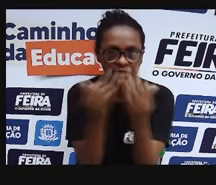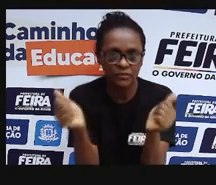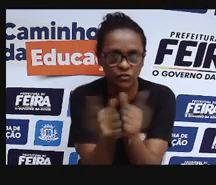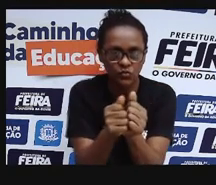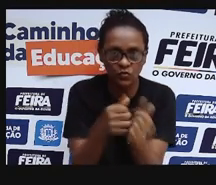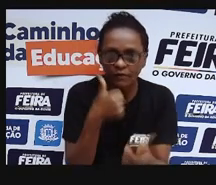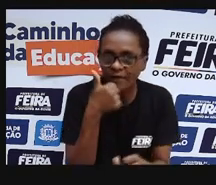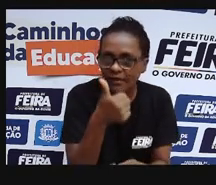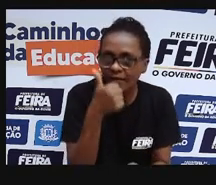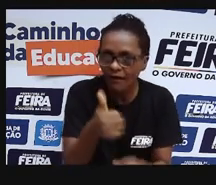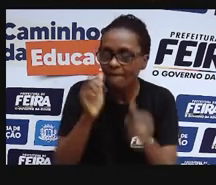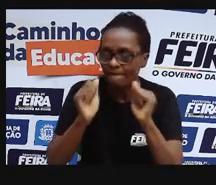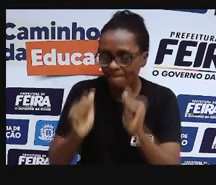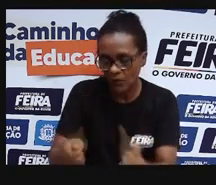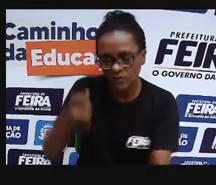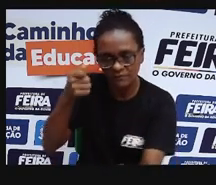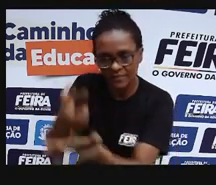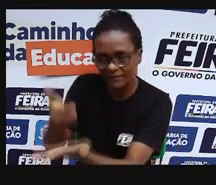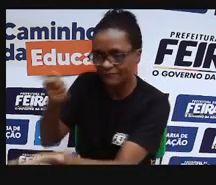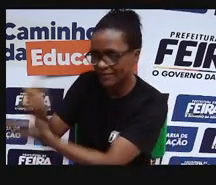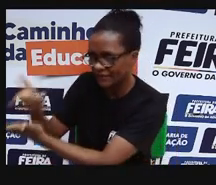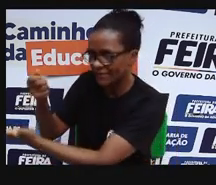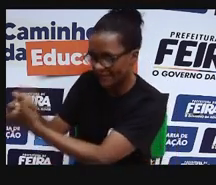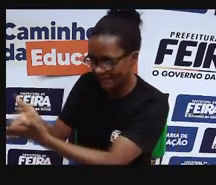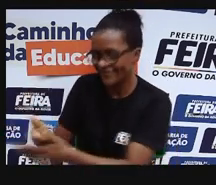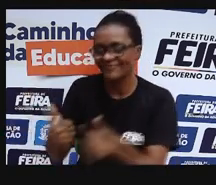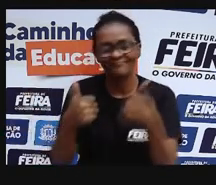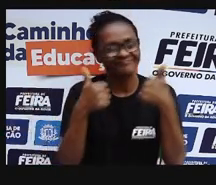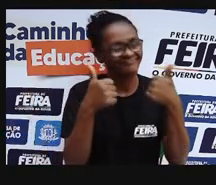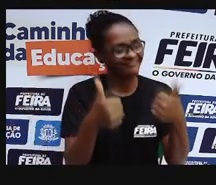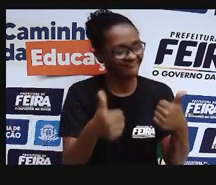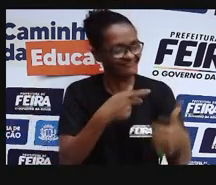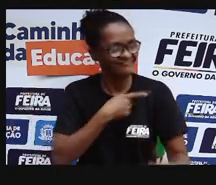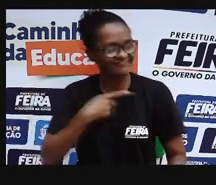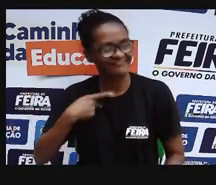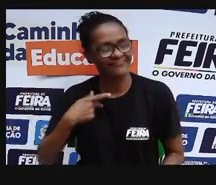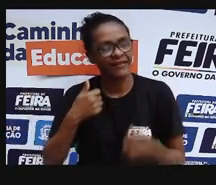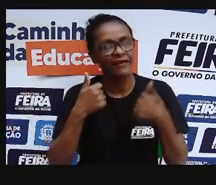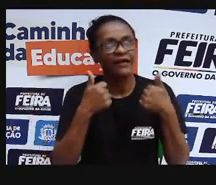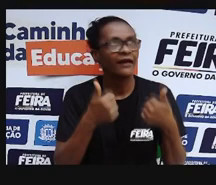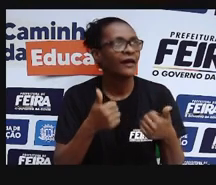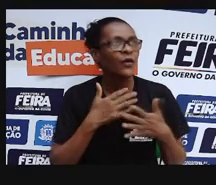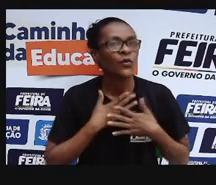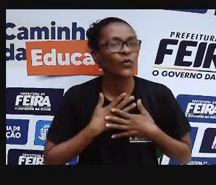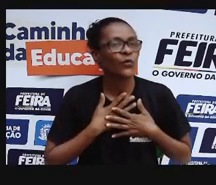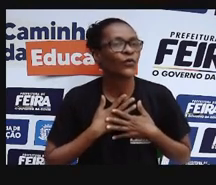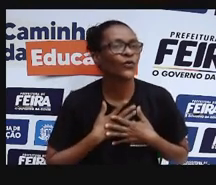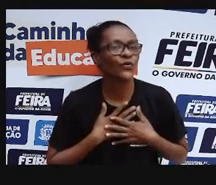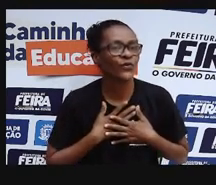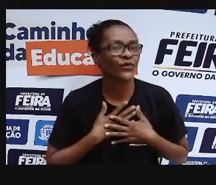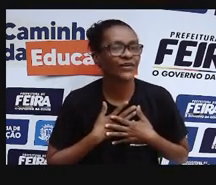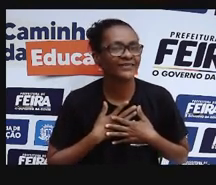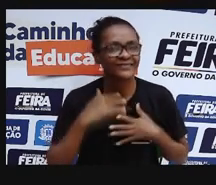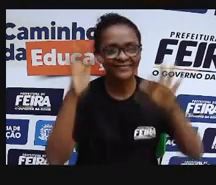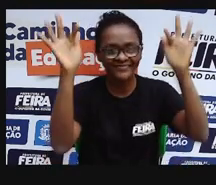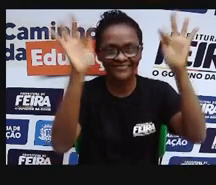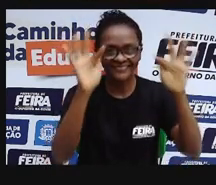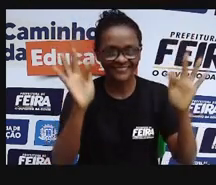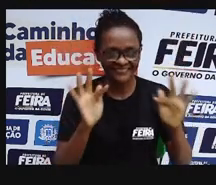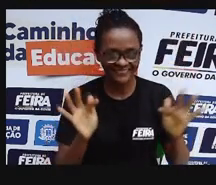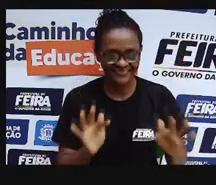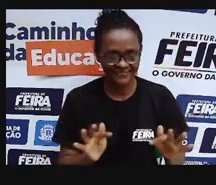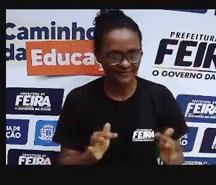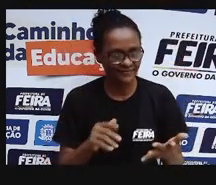atrelado ao quanto a gente recebe, ao nosso serviço, ao nosso trabalho, né? A nossa renda. Então, a gente